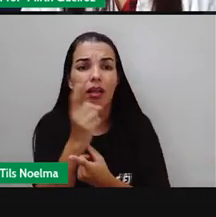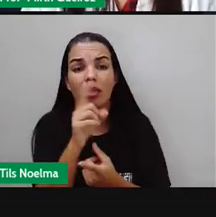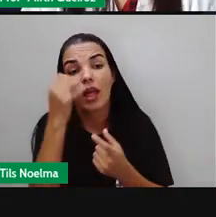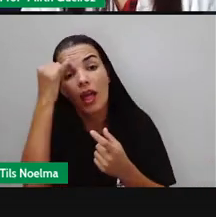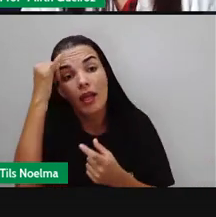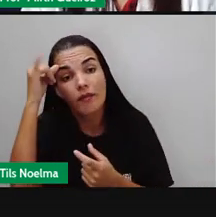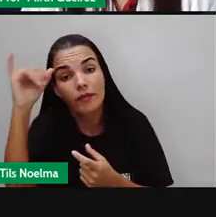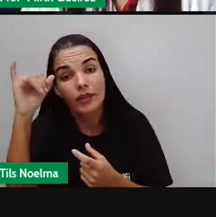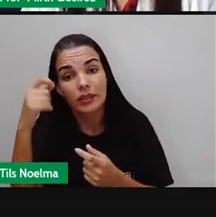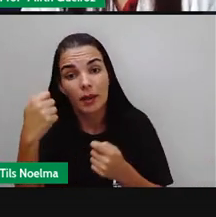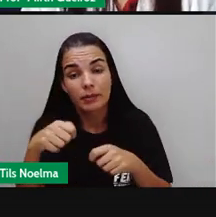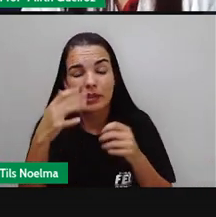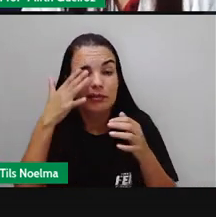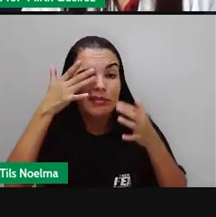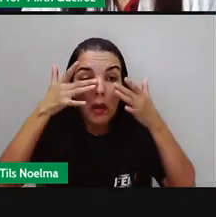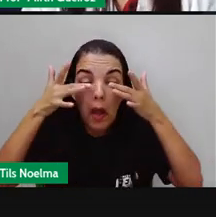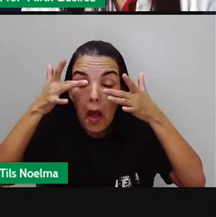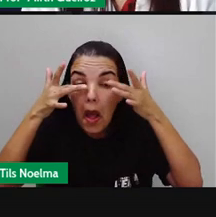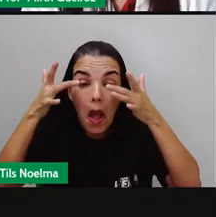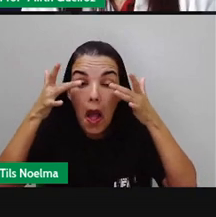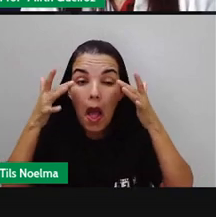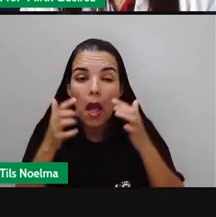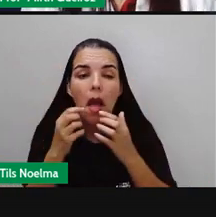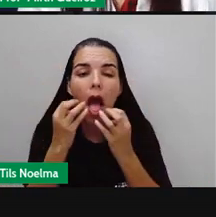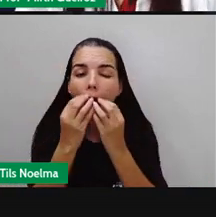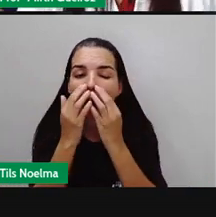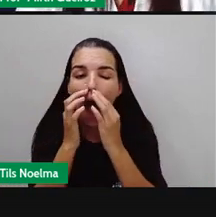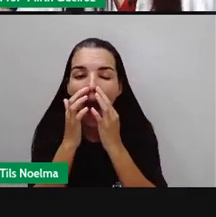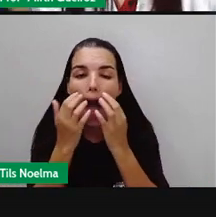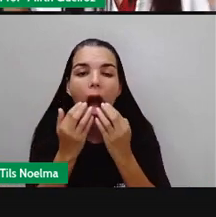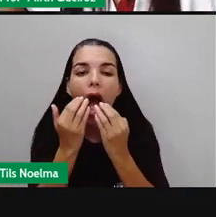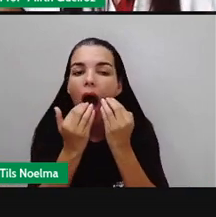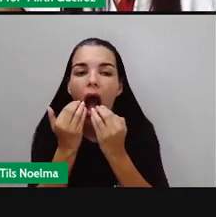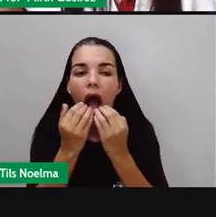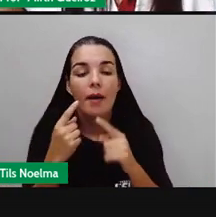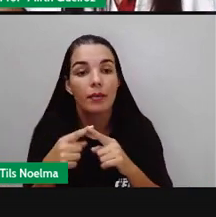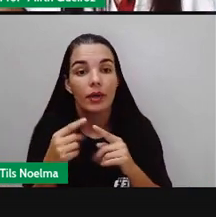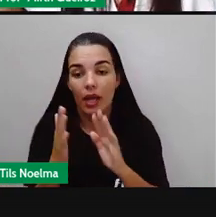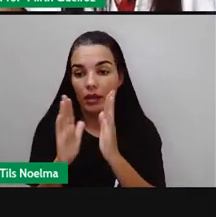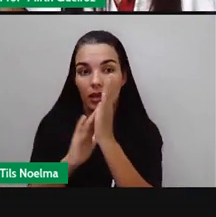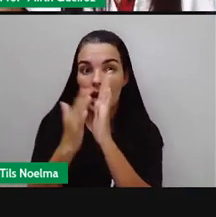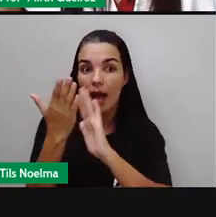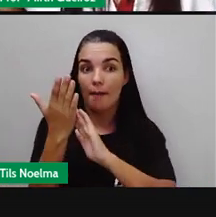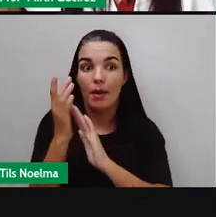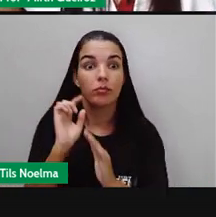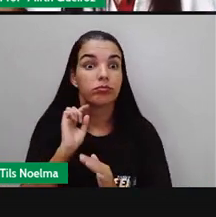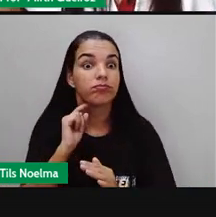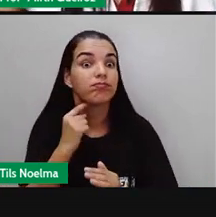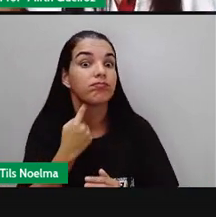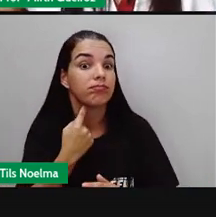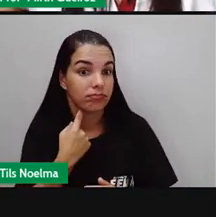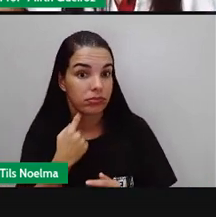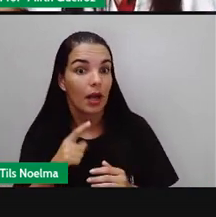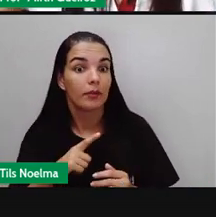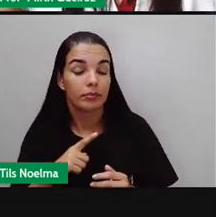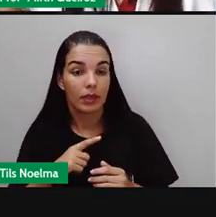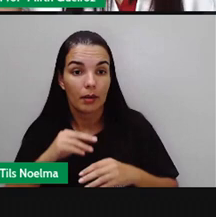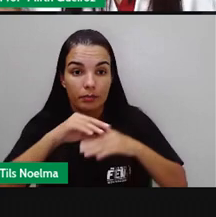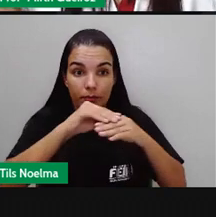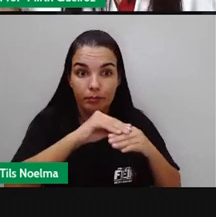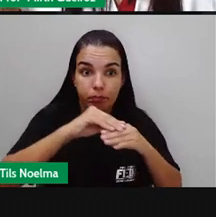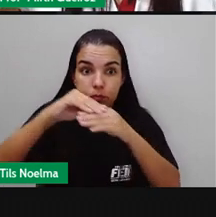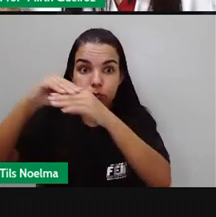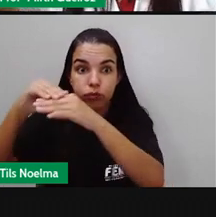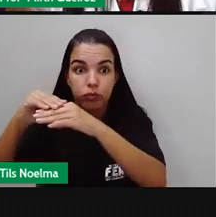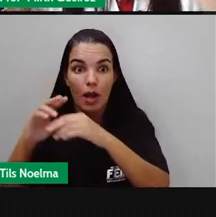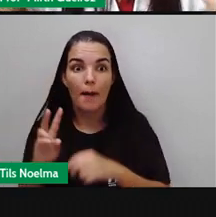Evite tocar nos olhos, na boca, no nariz. Porque nossa mão, ela pode carregar ali, pode transportar